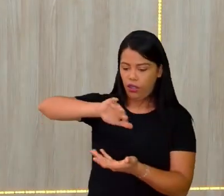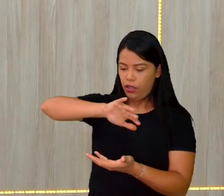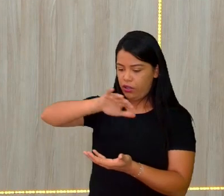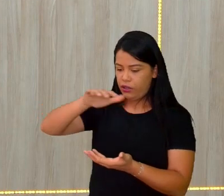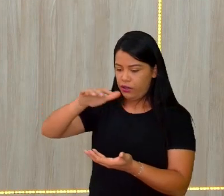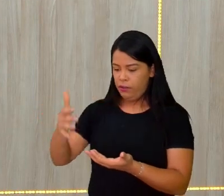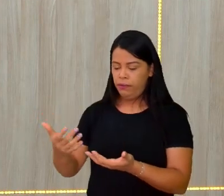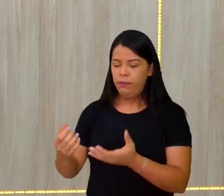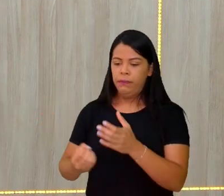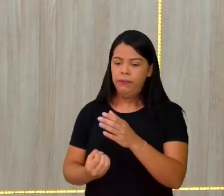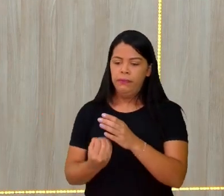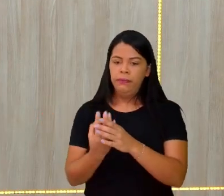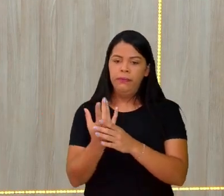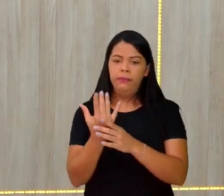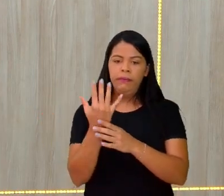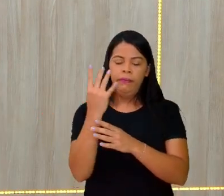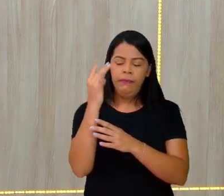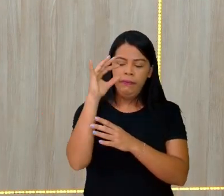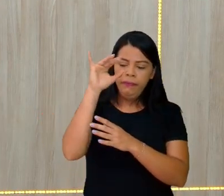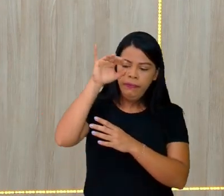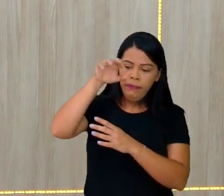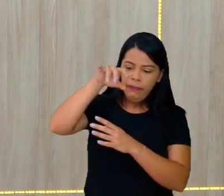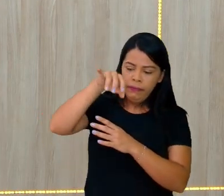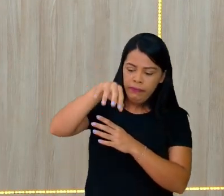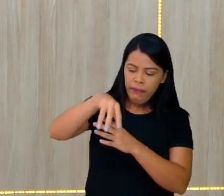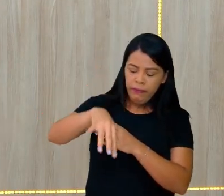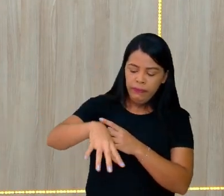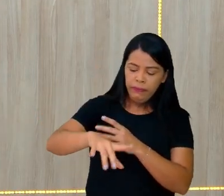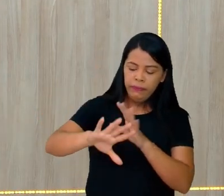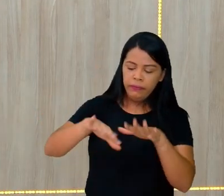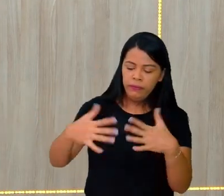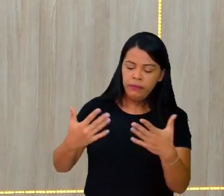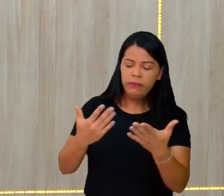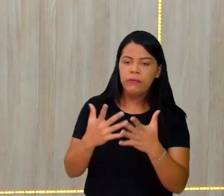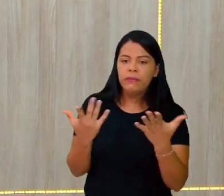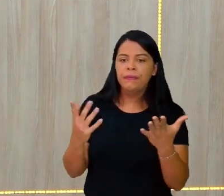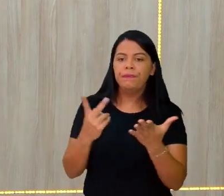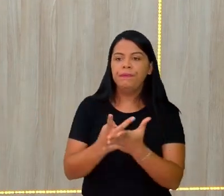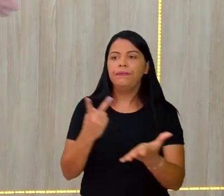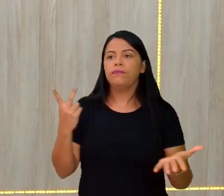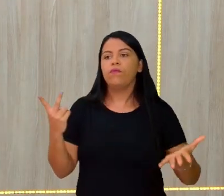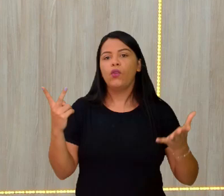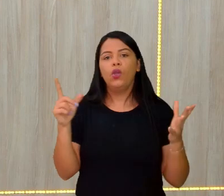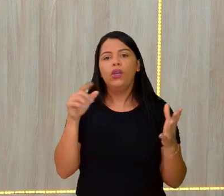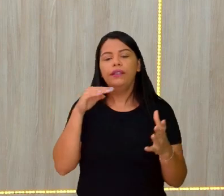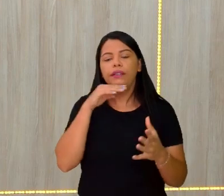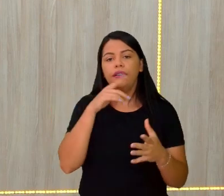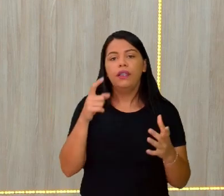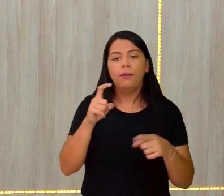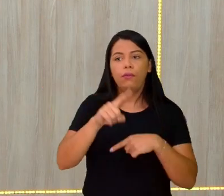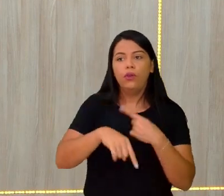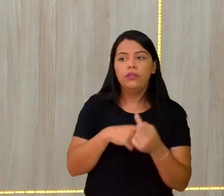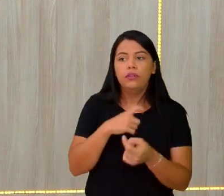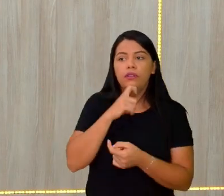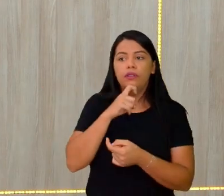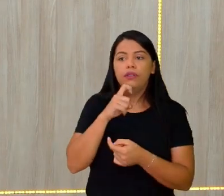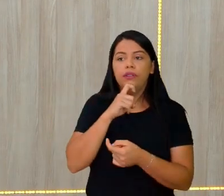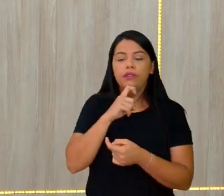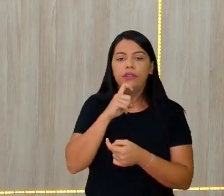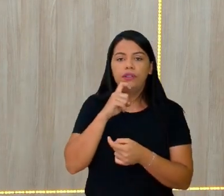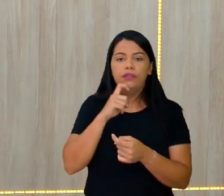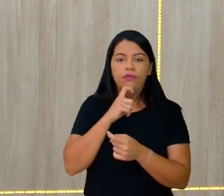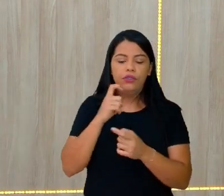pisando. E quando ocorre esse resfriamento do magma, aí surgiu um novo